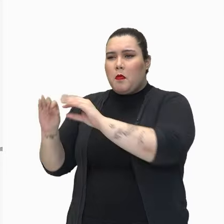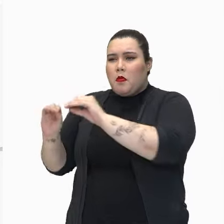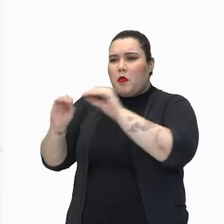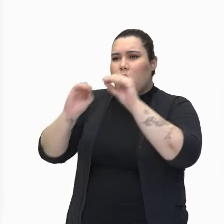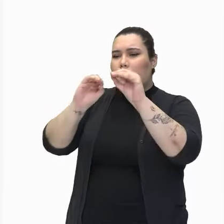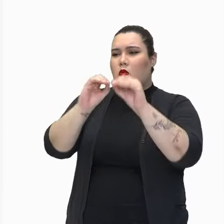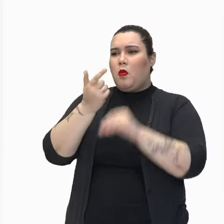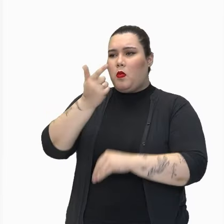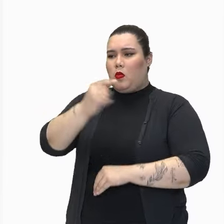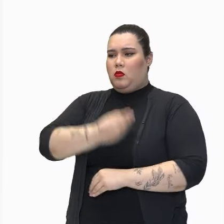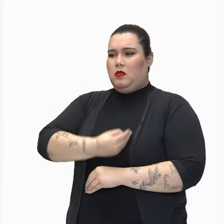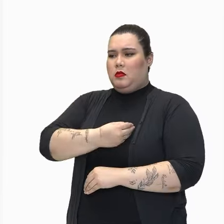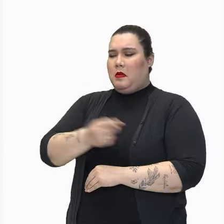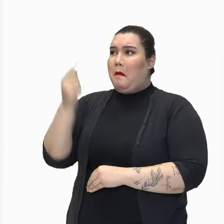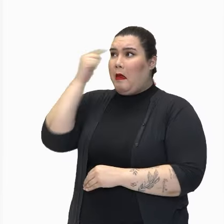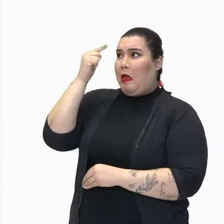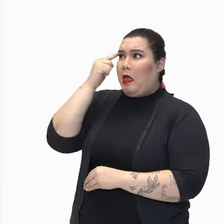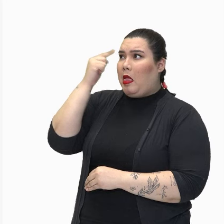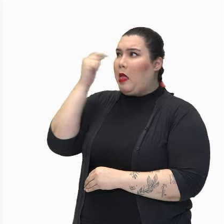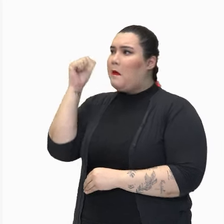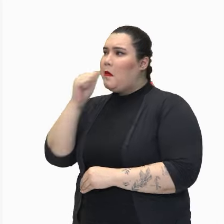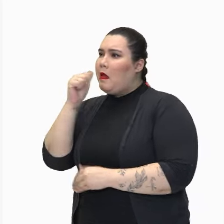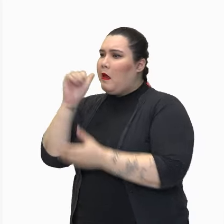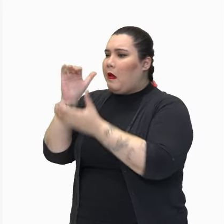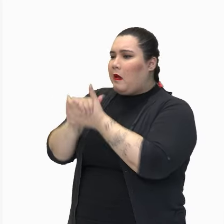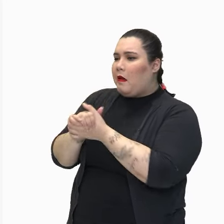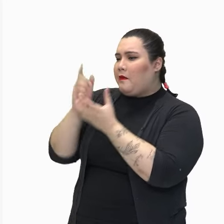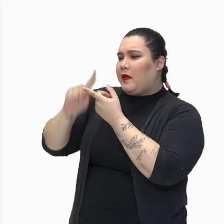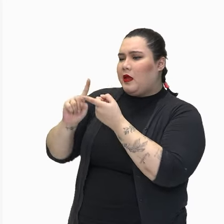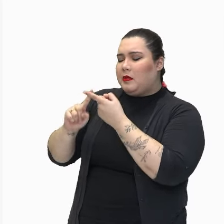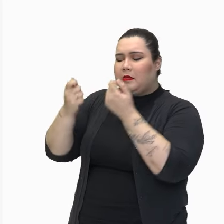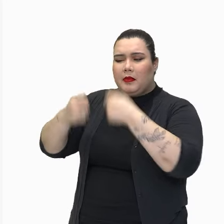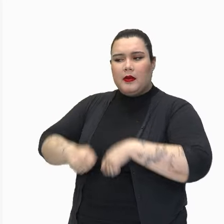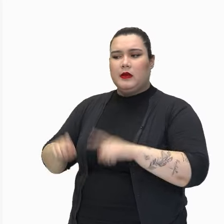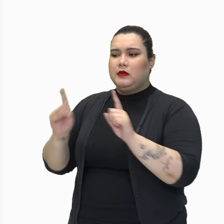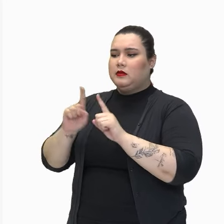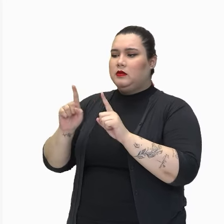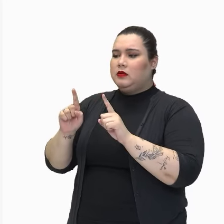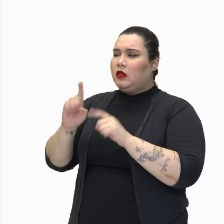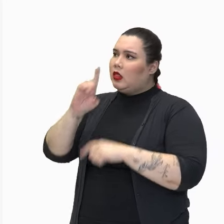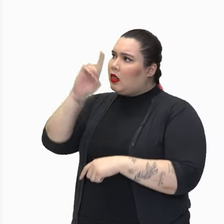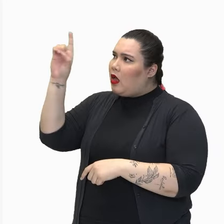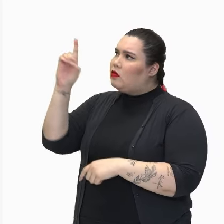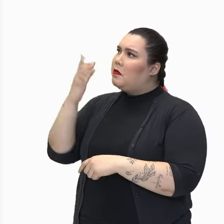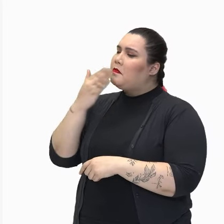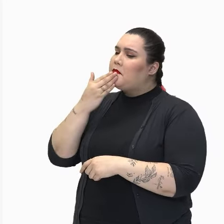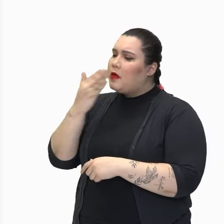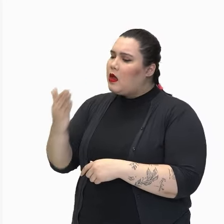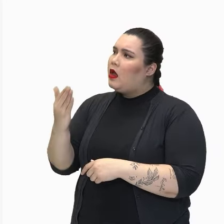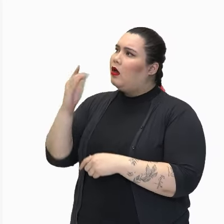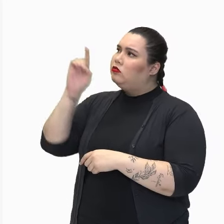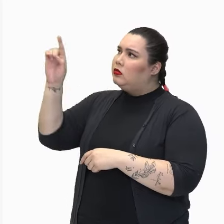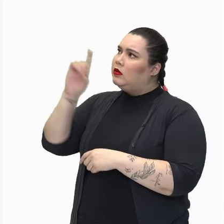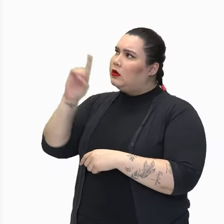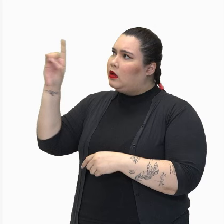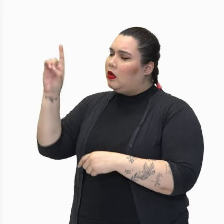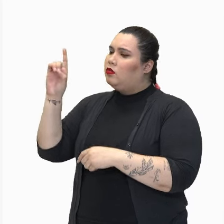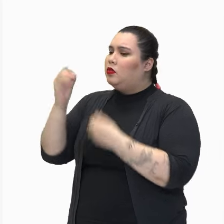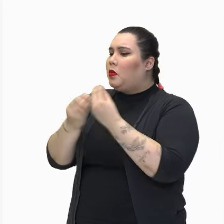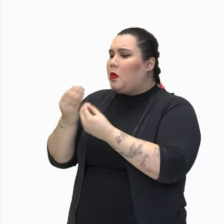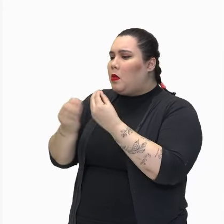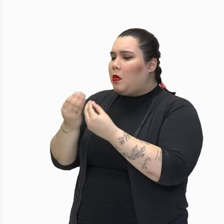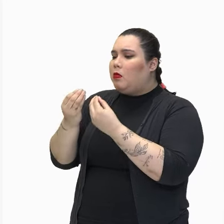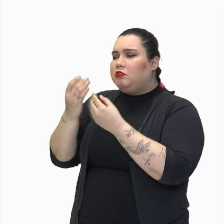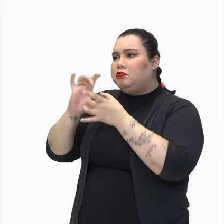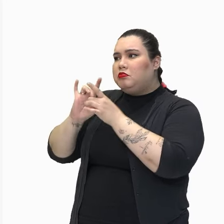deve pensar mais na mulher, nem em vinganças. Entregue para Deus e faça a penitência. Sua vida foi entortada no